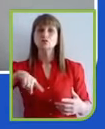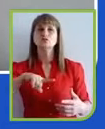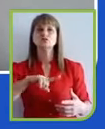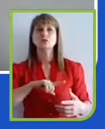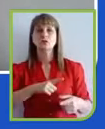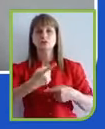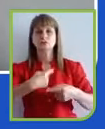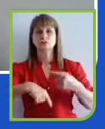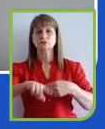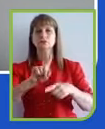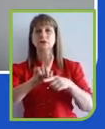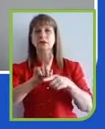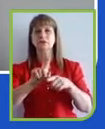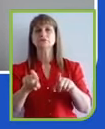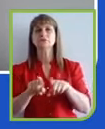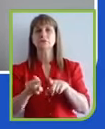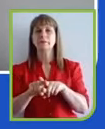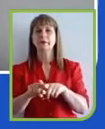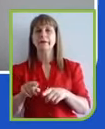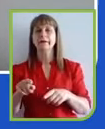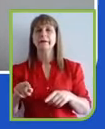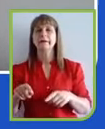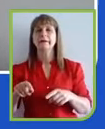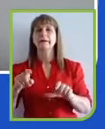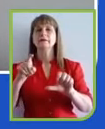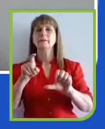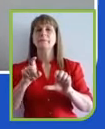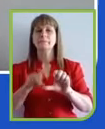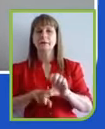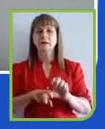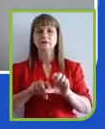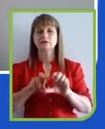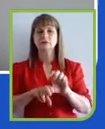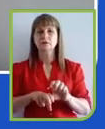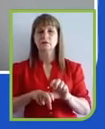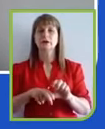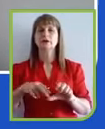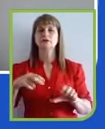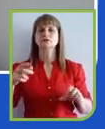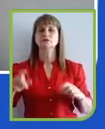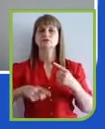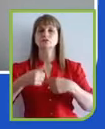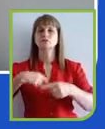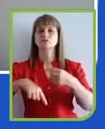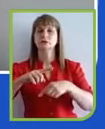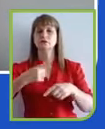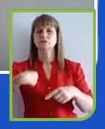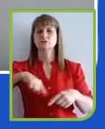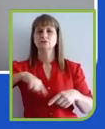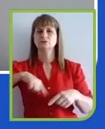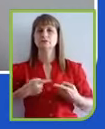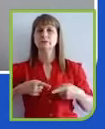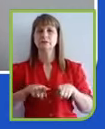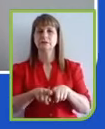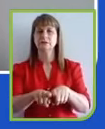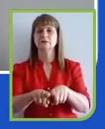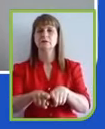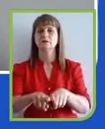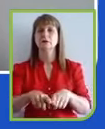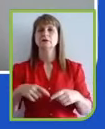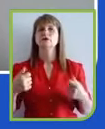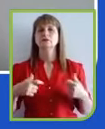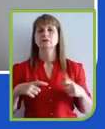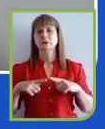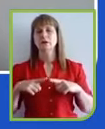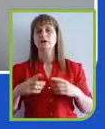parceiros, e vice-versa. Se o nosso parceiro cresce, a gente cresce, e se a gente cresce, o nosso parceiro também cresce. Então, tem muita interdependência,